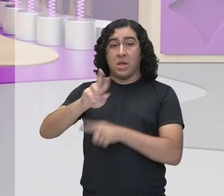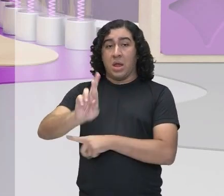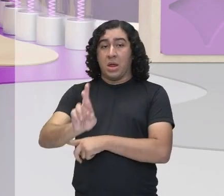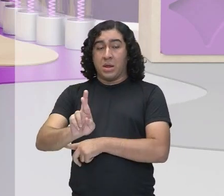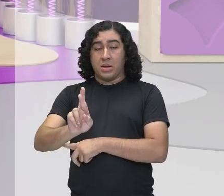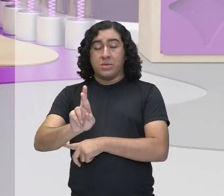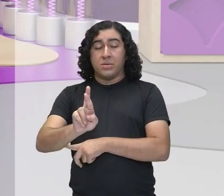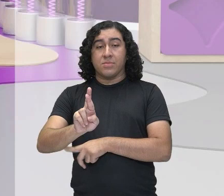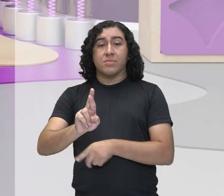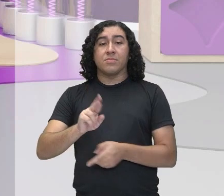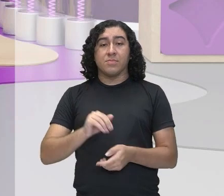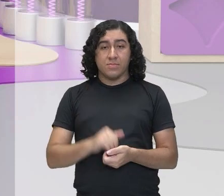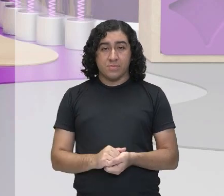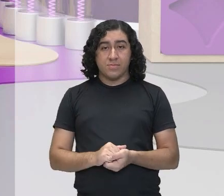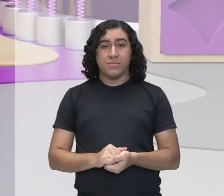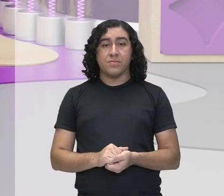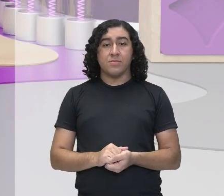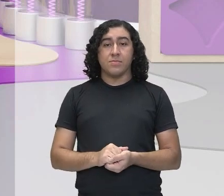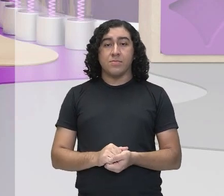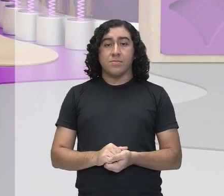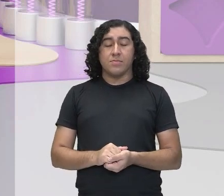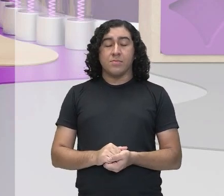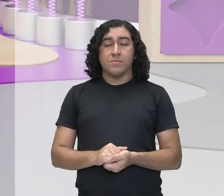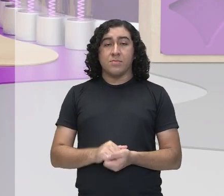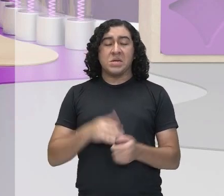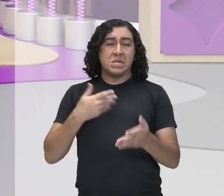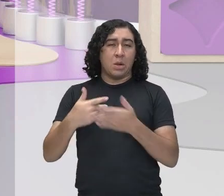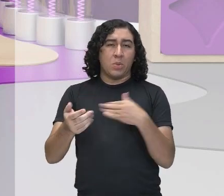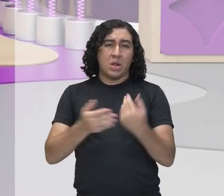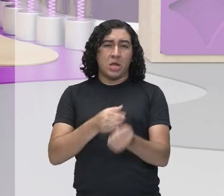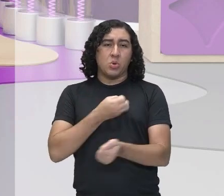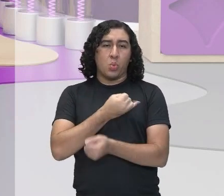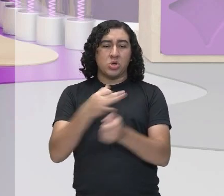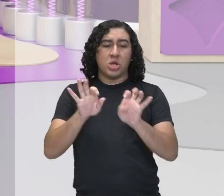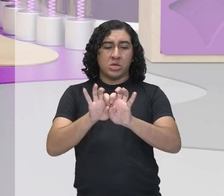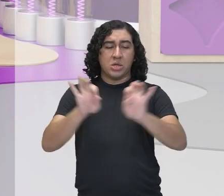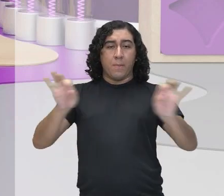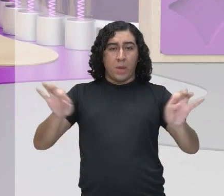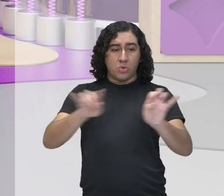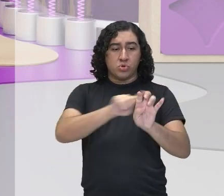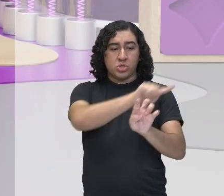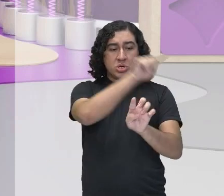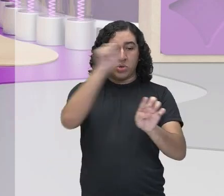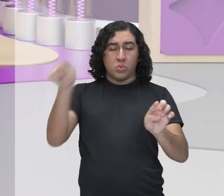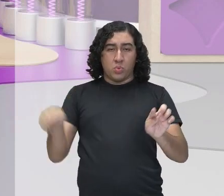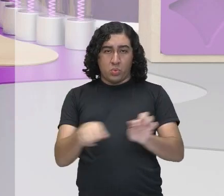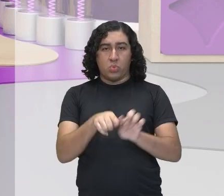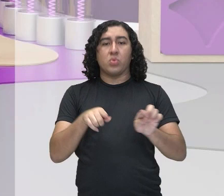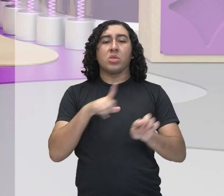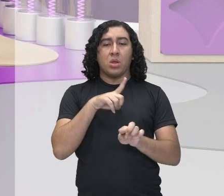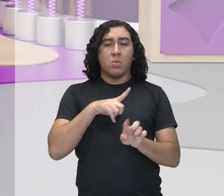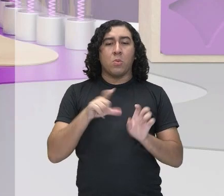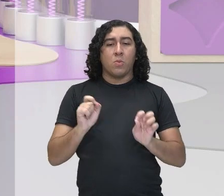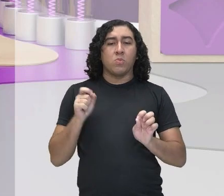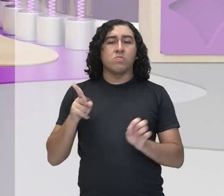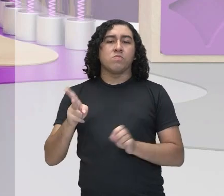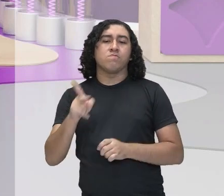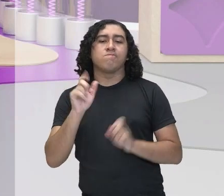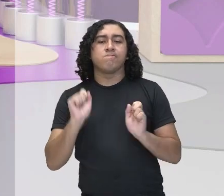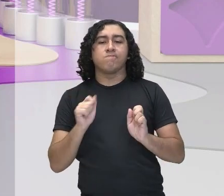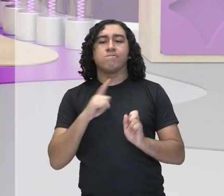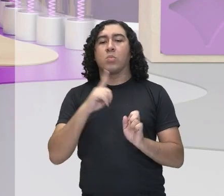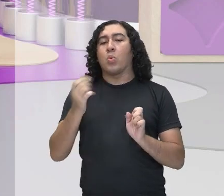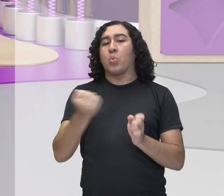diâmetro, nós temos, né, independente do tamanho desse círculo circunferência, nós sempre chegamos a um número